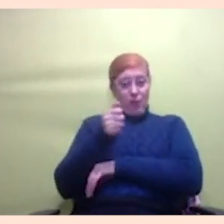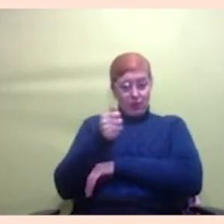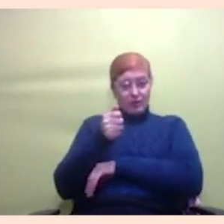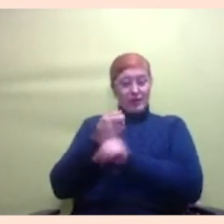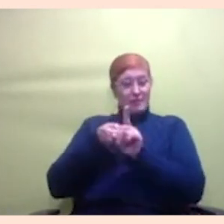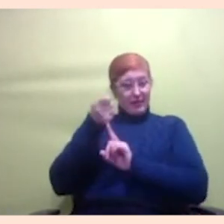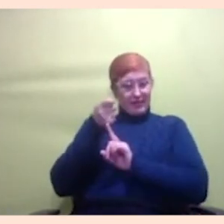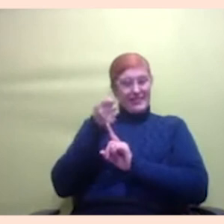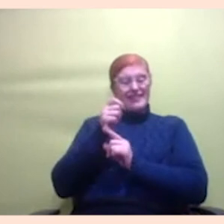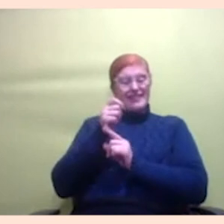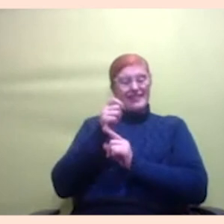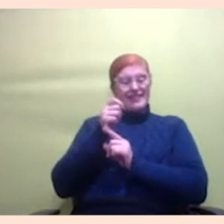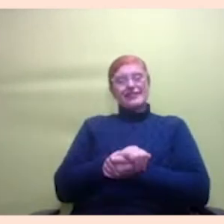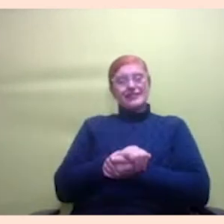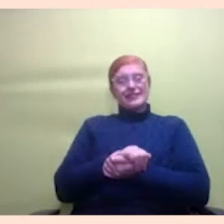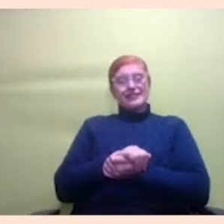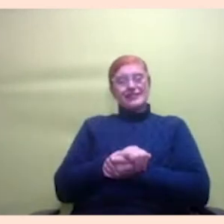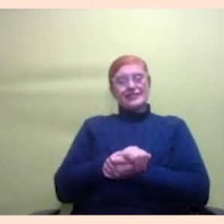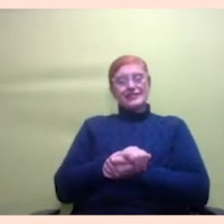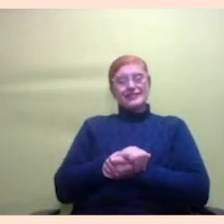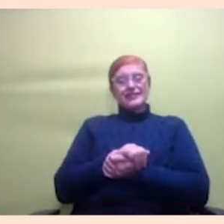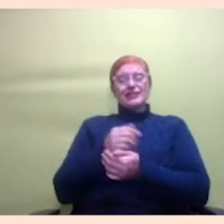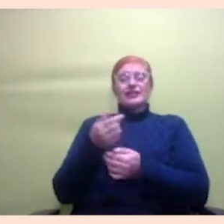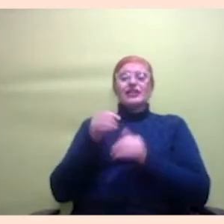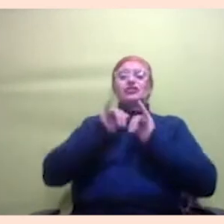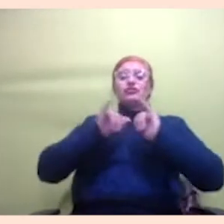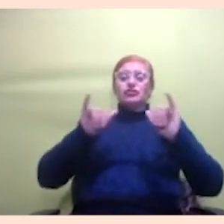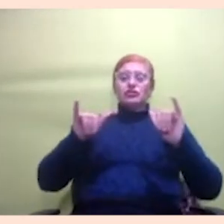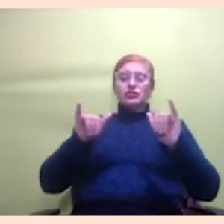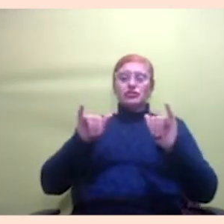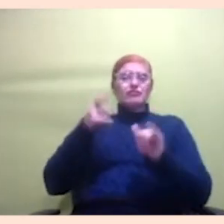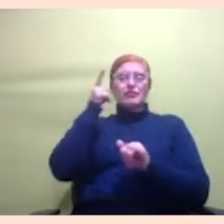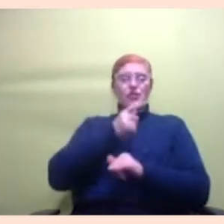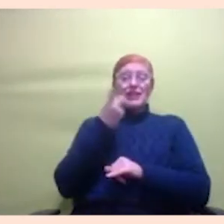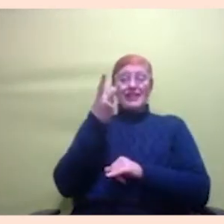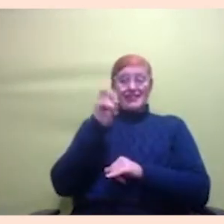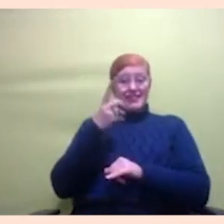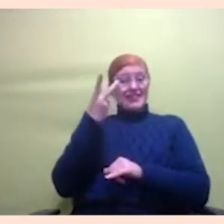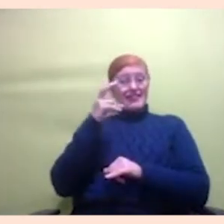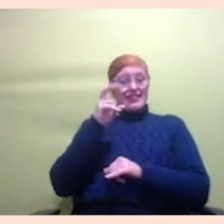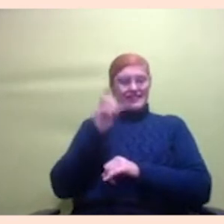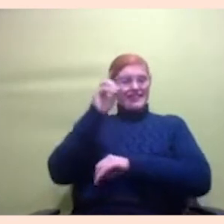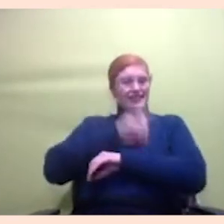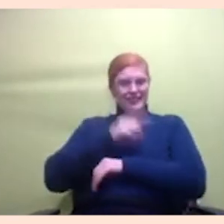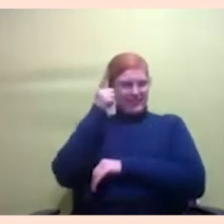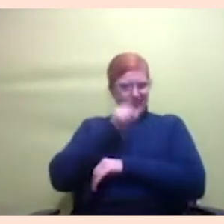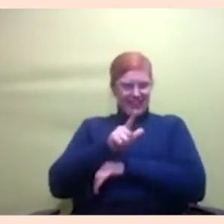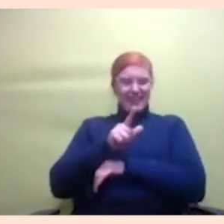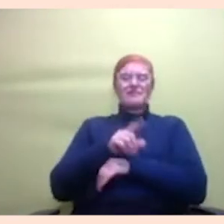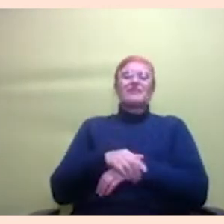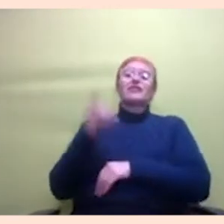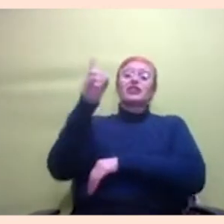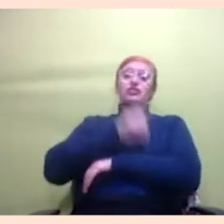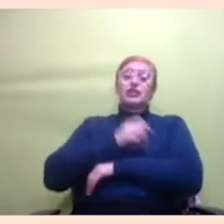agosto não vai ser como a gente divulgou de 15 em 15 dias porque não deu certo o próximo então vai ser dia 6 de